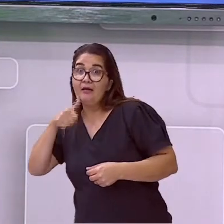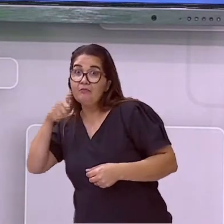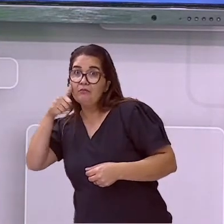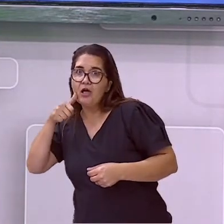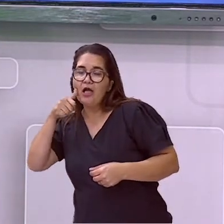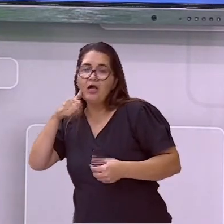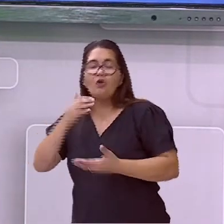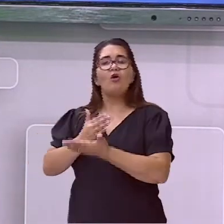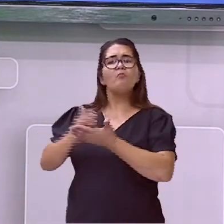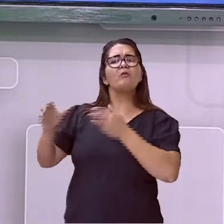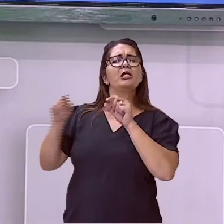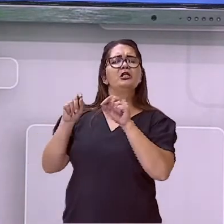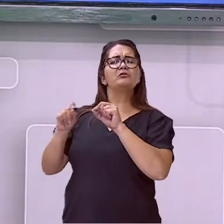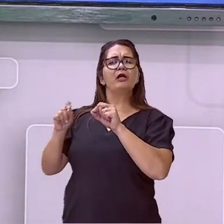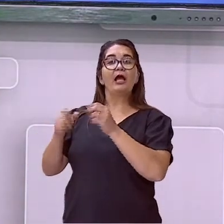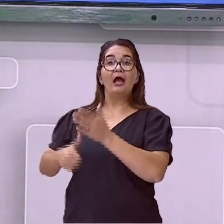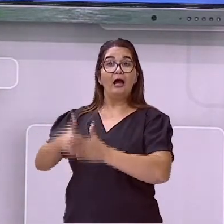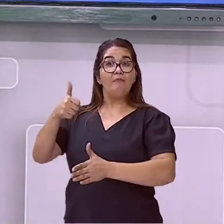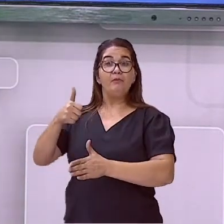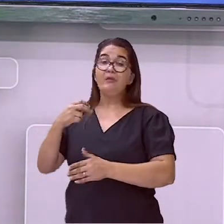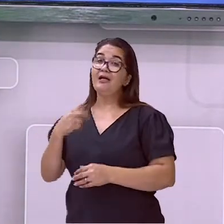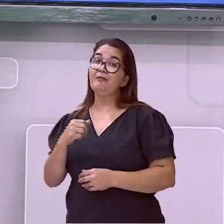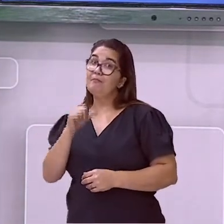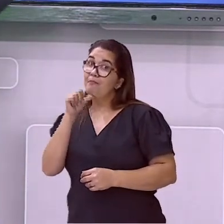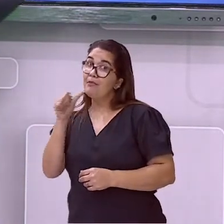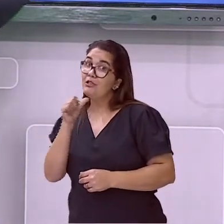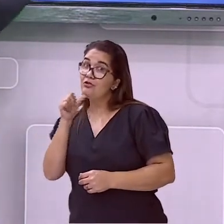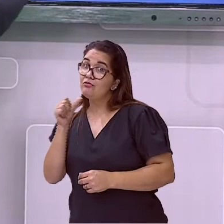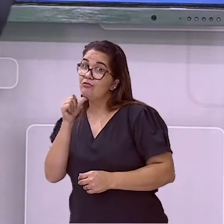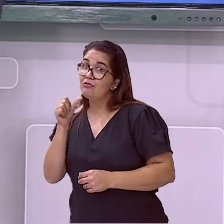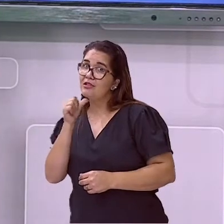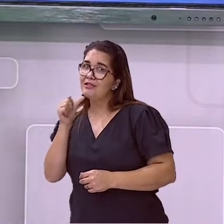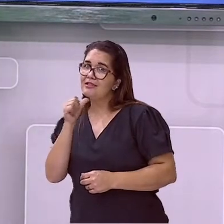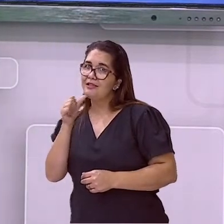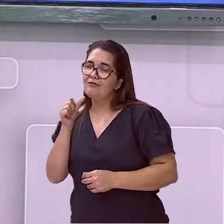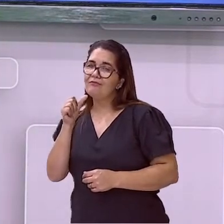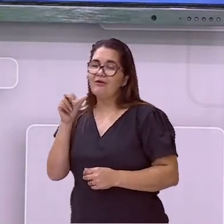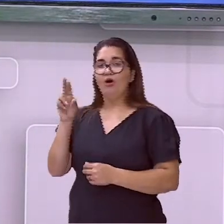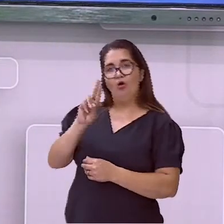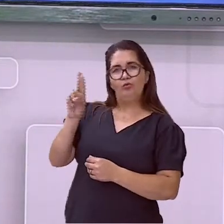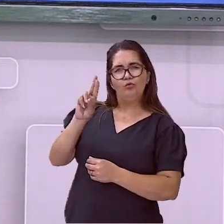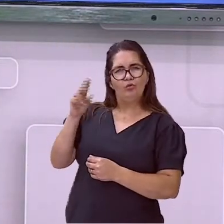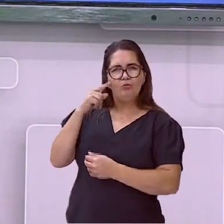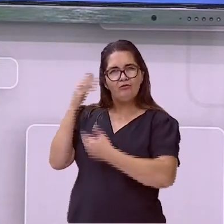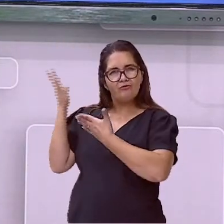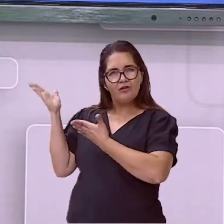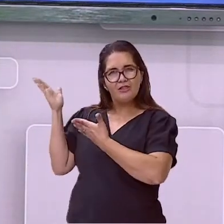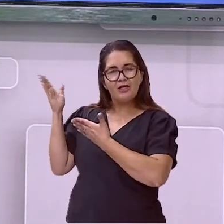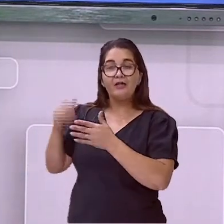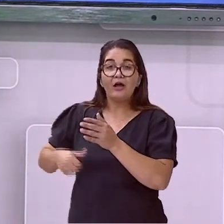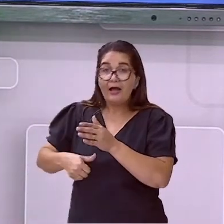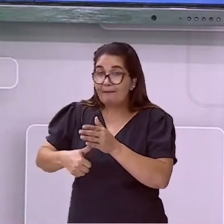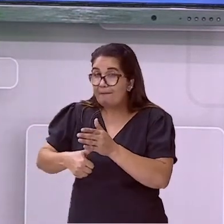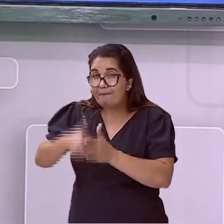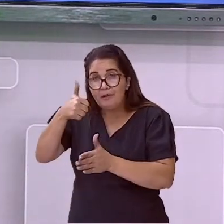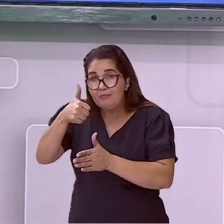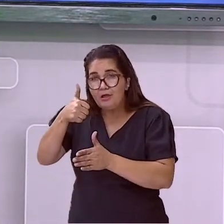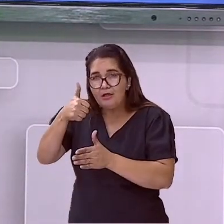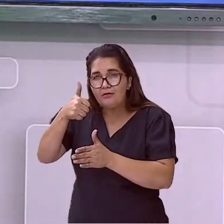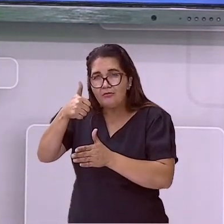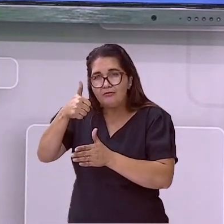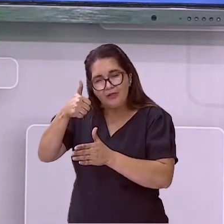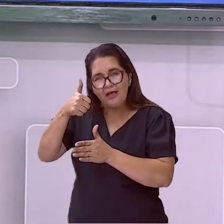menstruação, que recebe o nome de menarca. Então, é a primeira menstruação, o primeiro